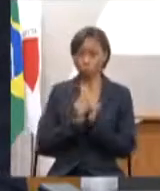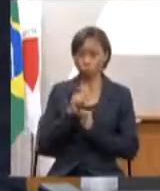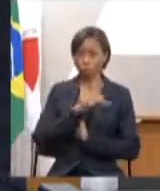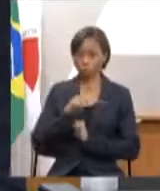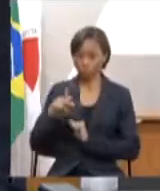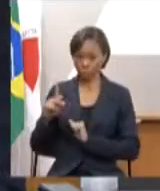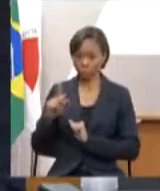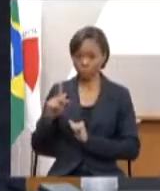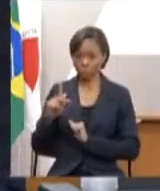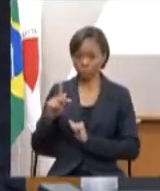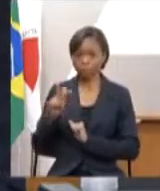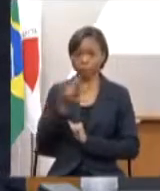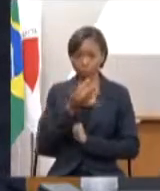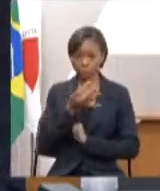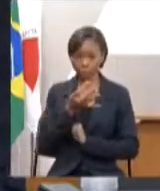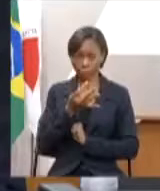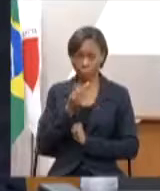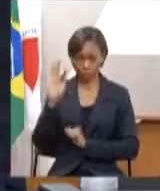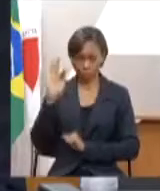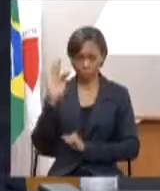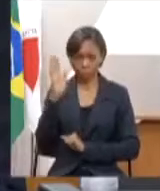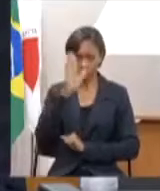uma vez nós